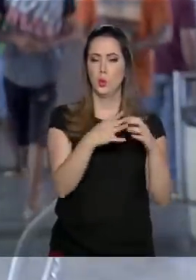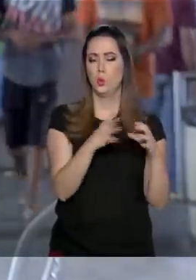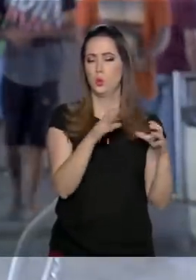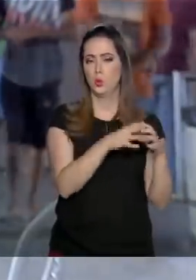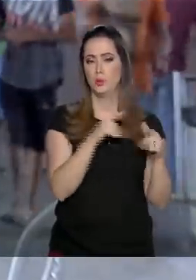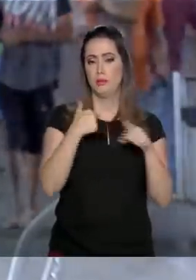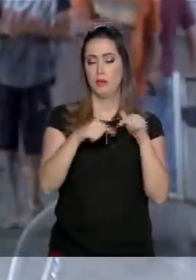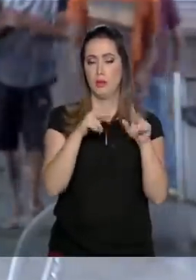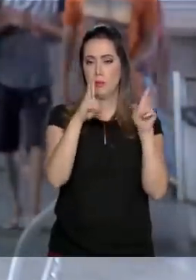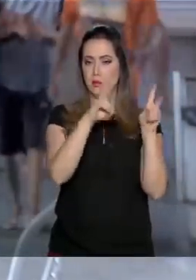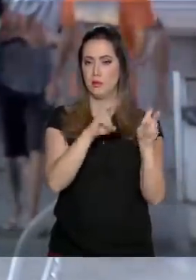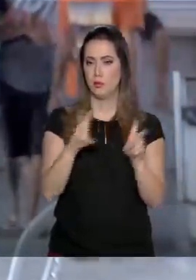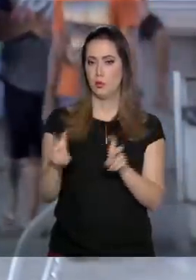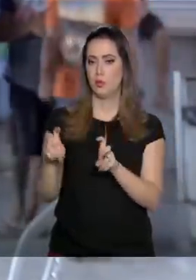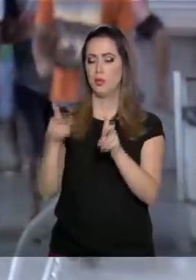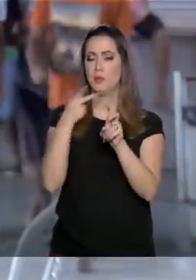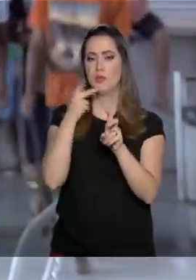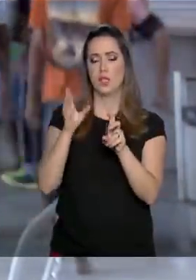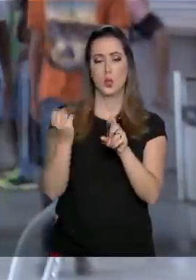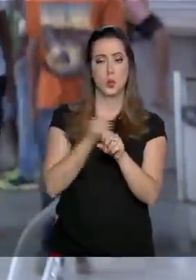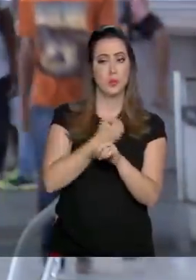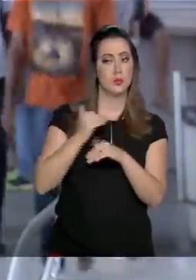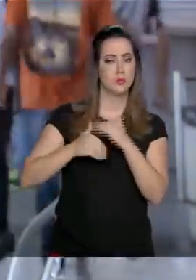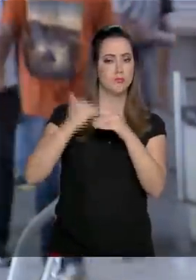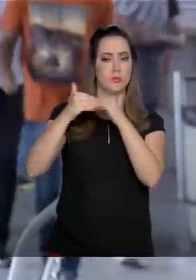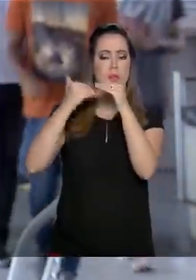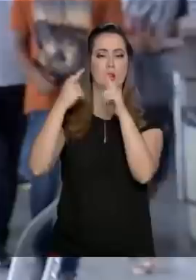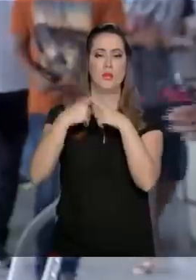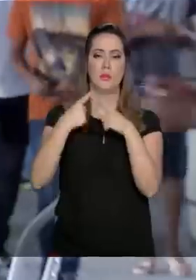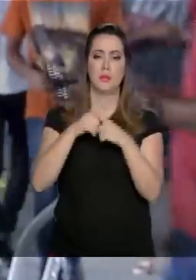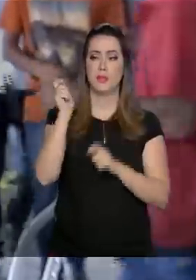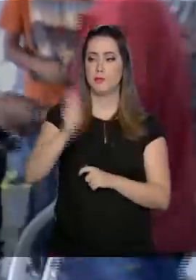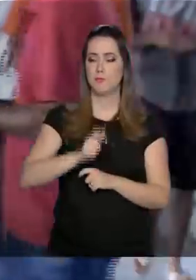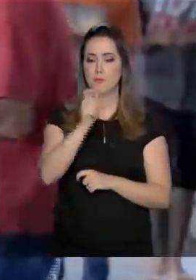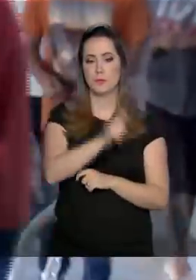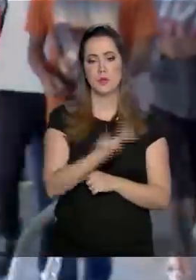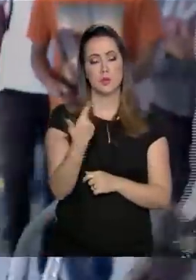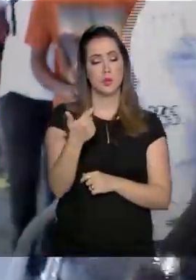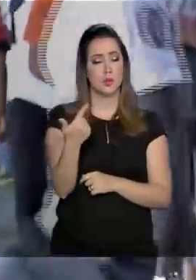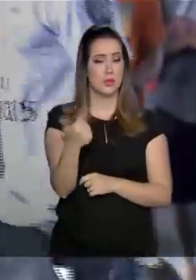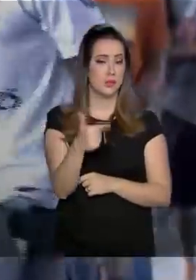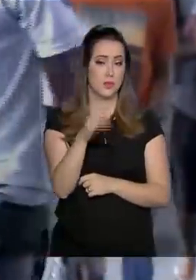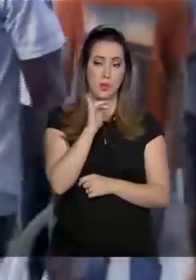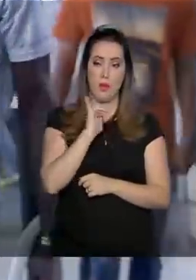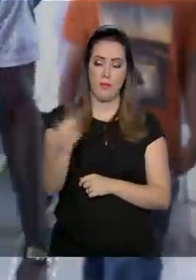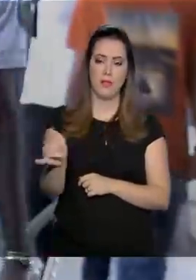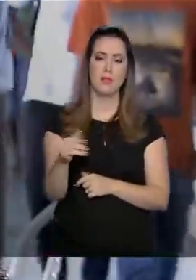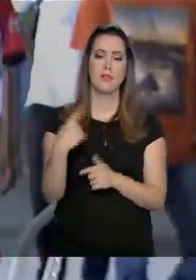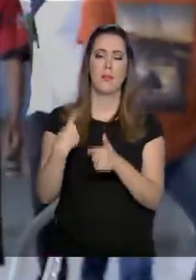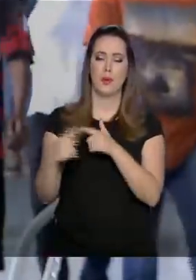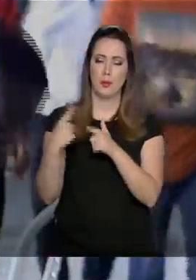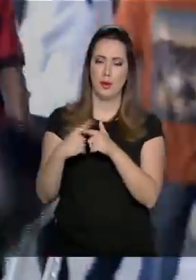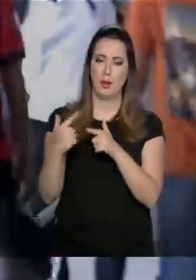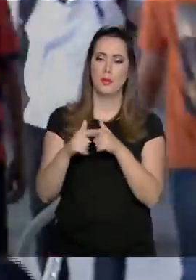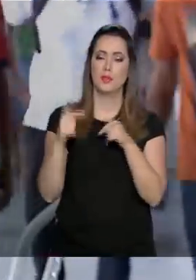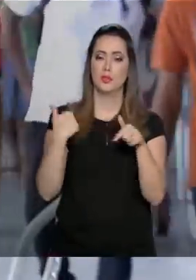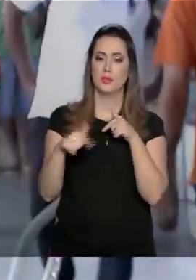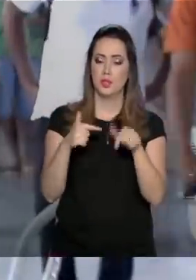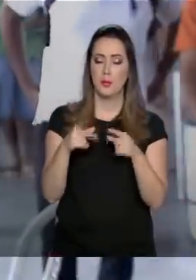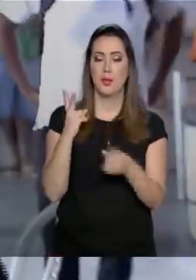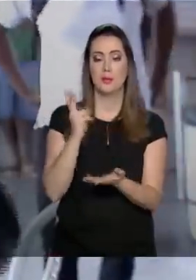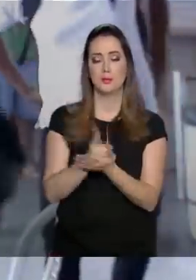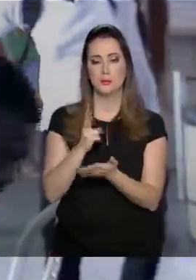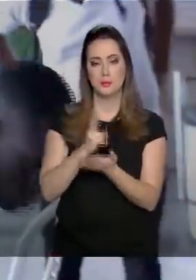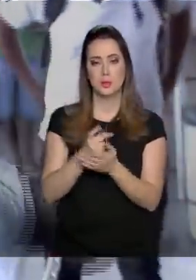estimam que esses números podem ser ainda maiores, já que nem todo empregador preenche a guia da comunicação de acidentes de trabalho, apesar de essa ser